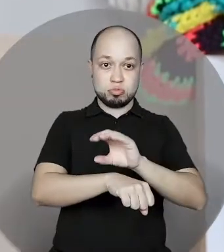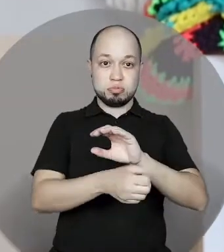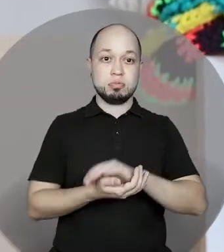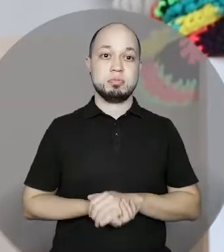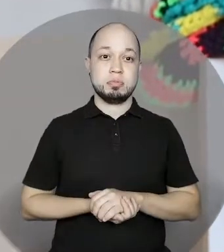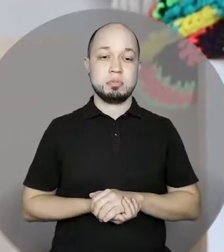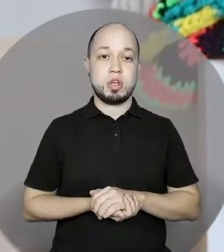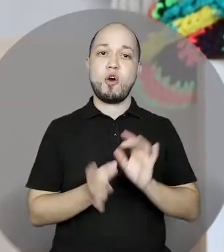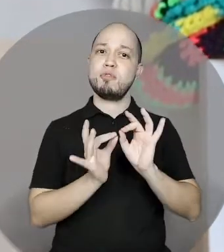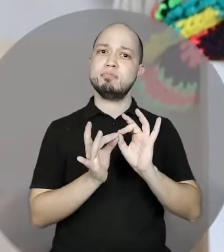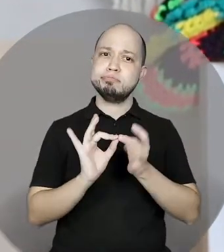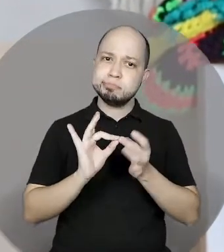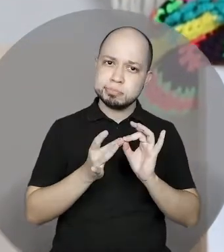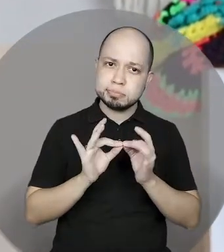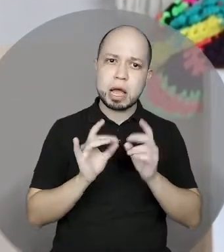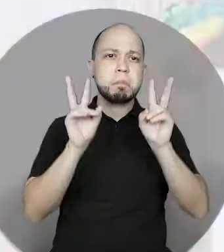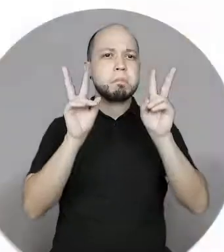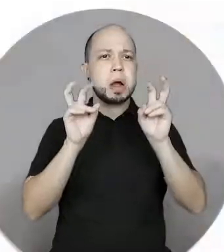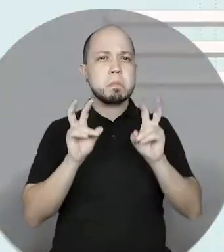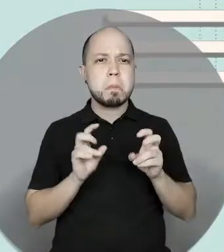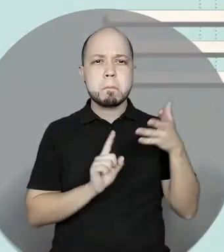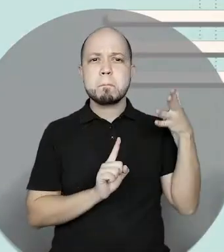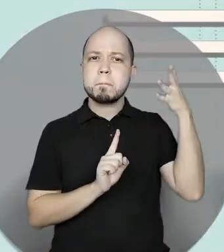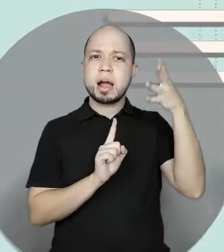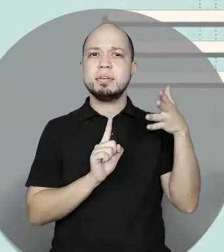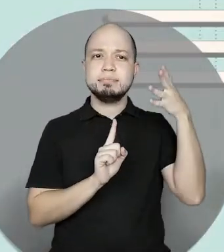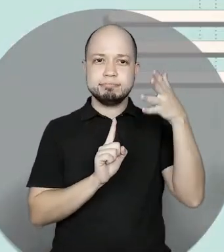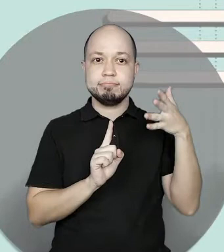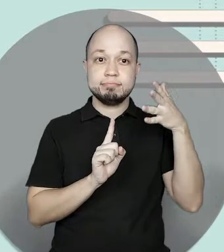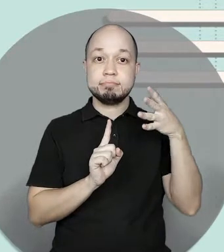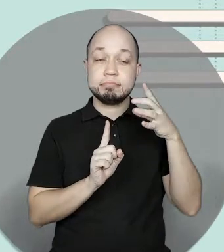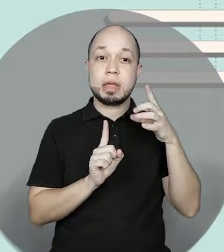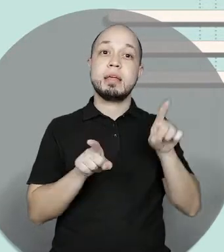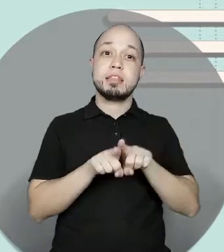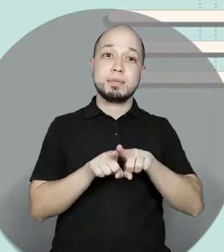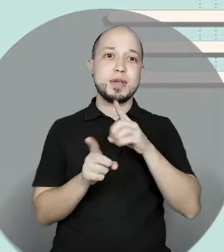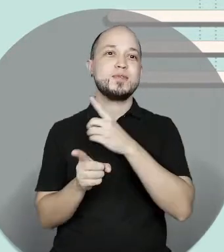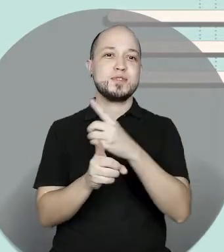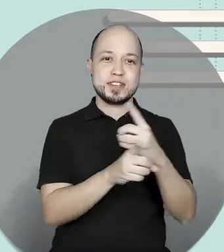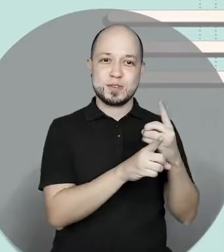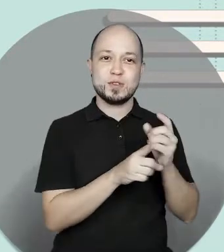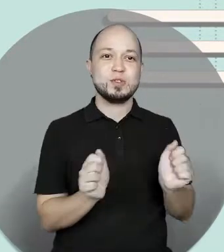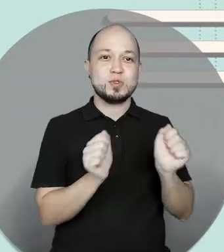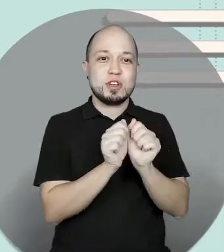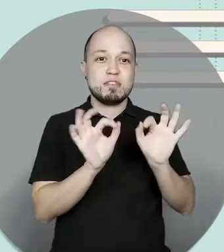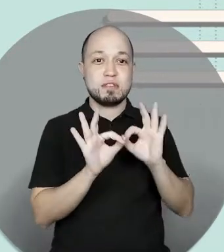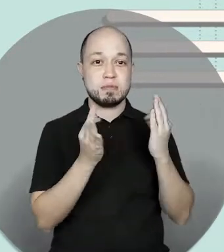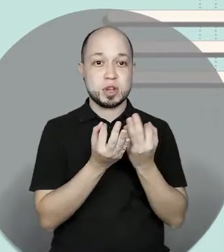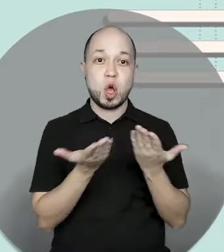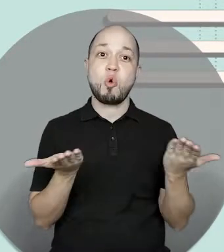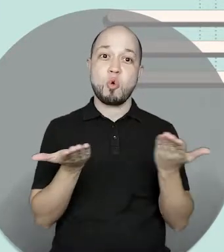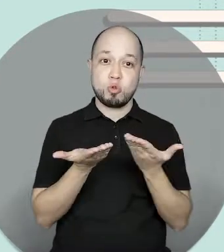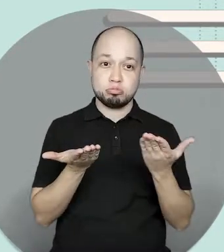oficinas, temática, palestras e os encontros que a gente sempre tem com as famílias. Hoje a gente tem aula